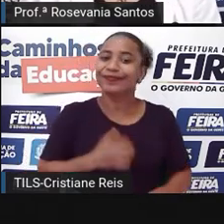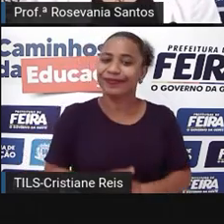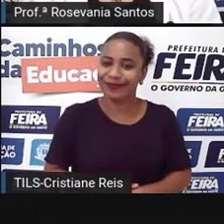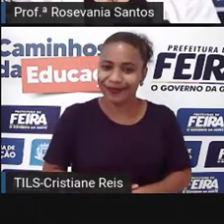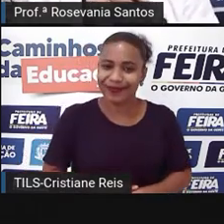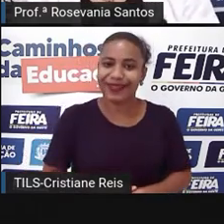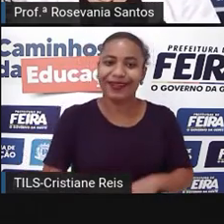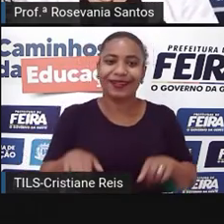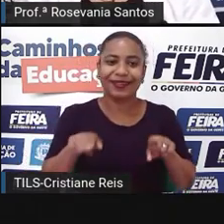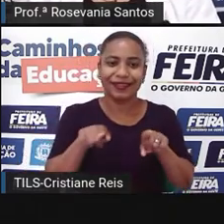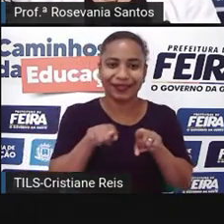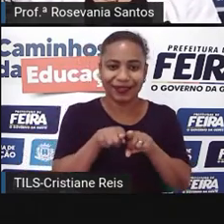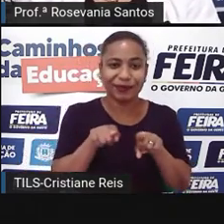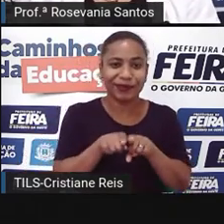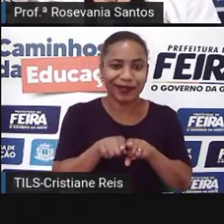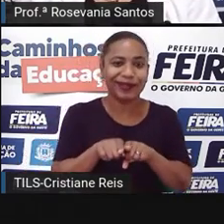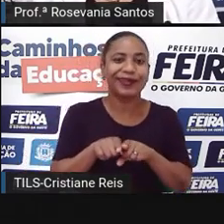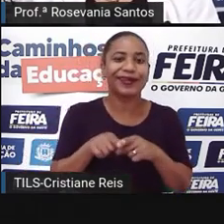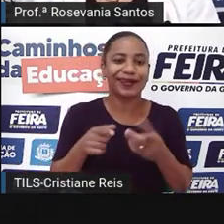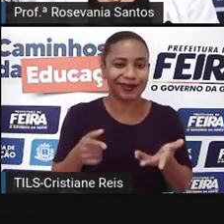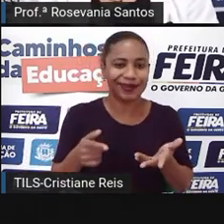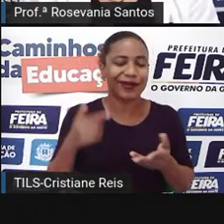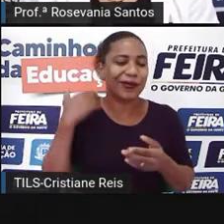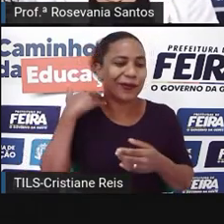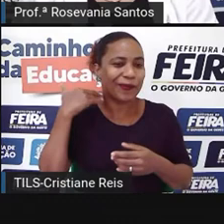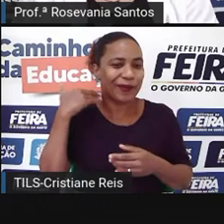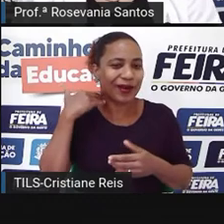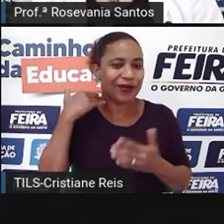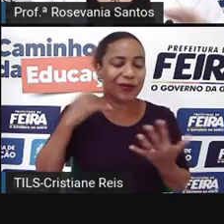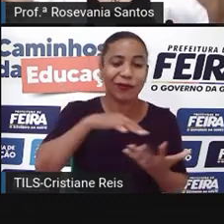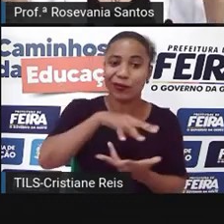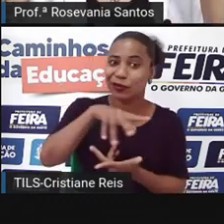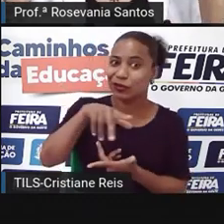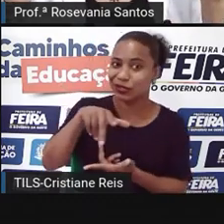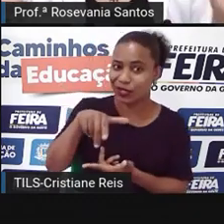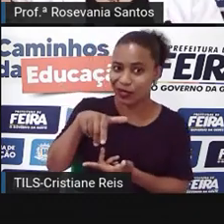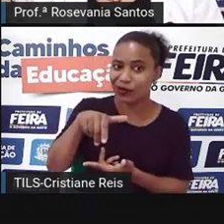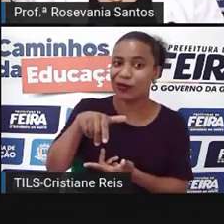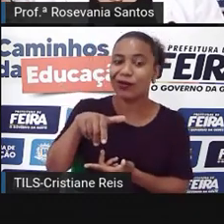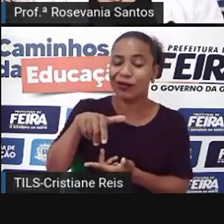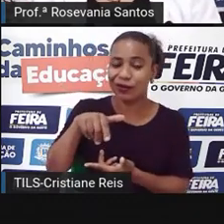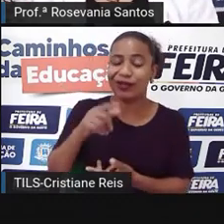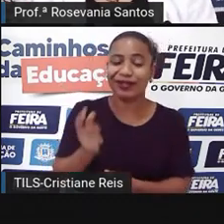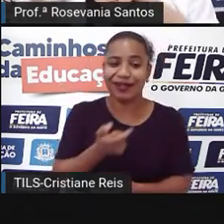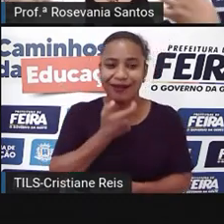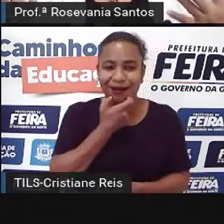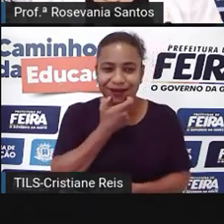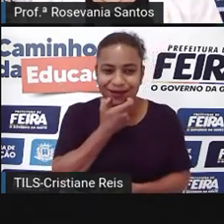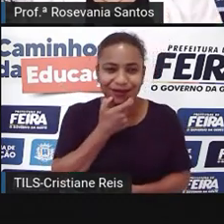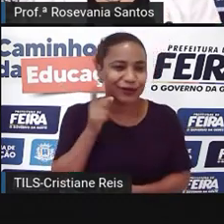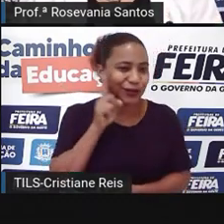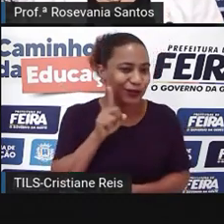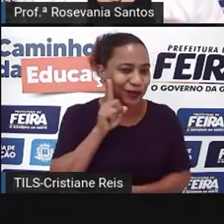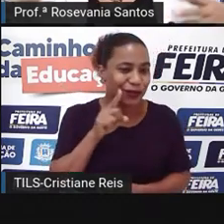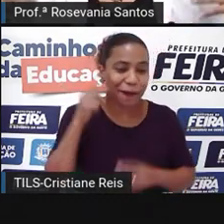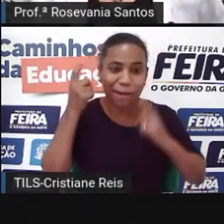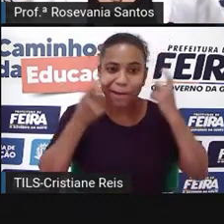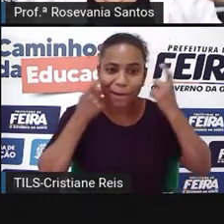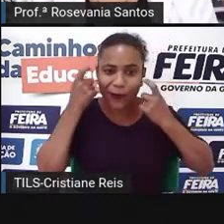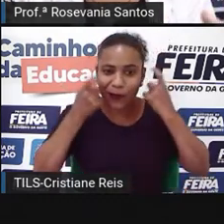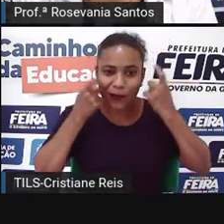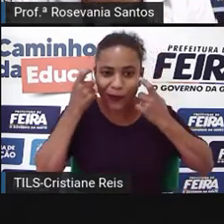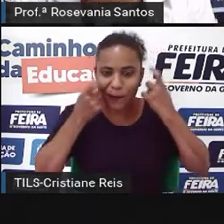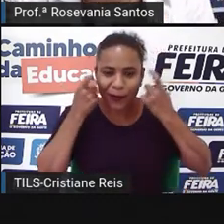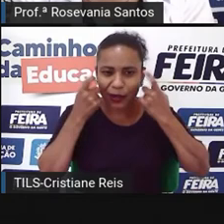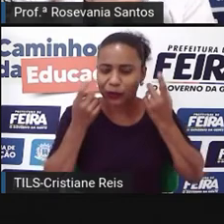e a Inglaterra com a questão, né? Do Banco Mundial, né? Do BIRD. Então, ou seja, se esses países que detêm